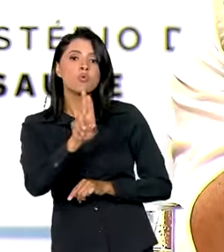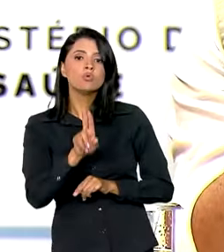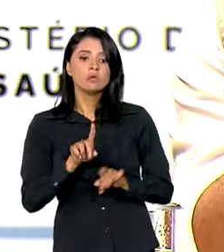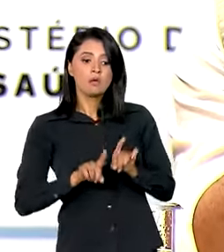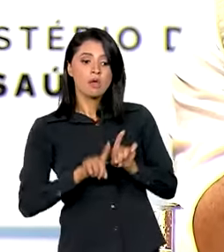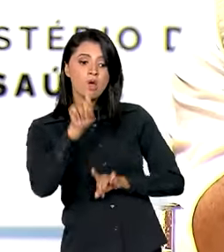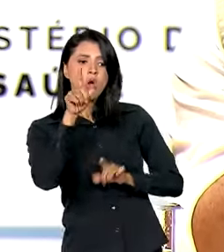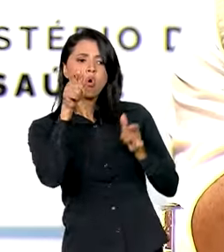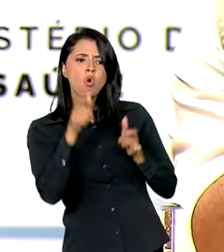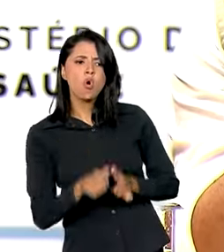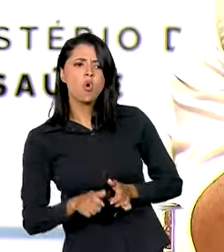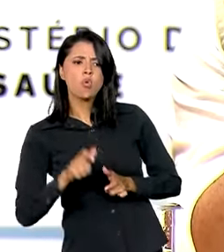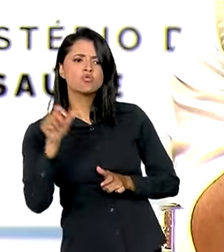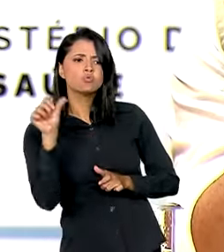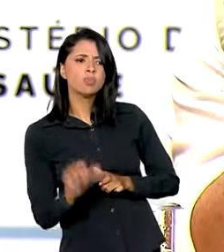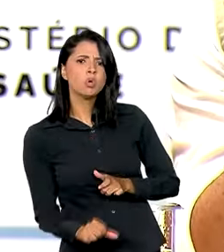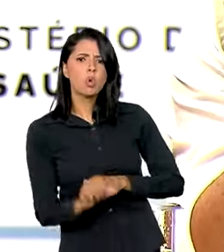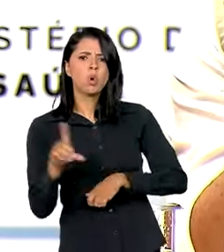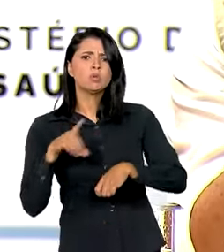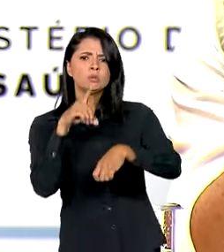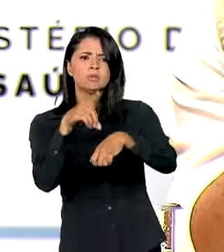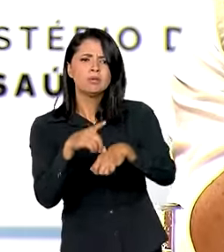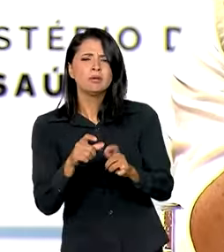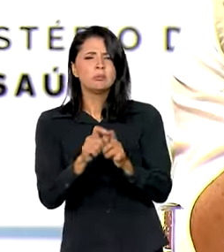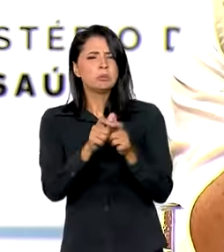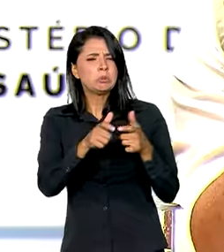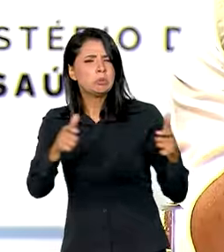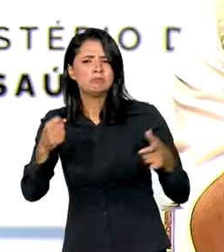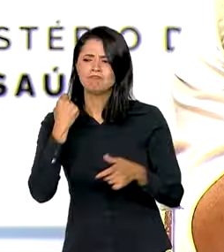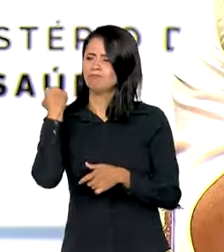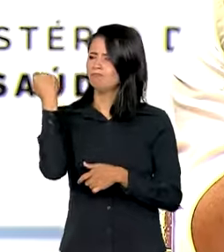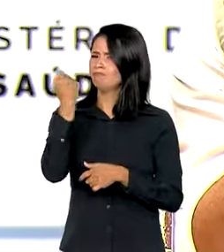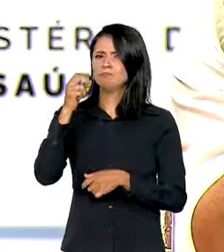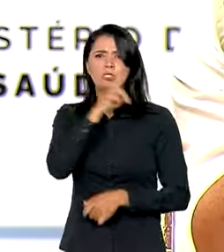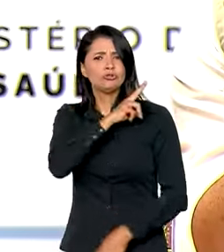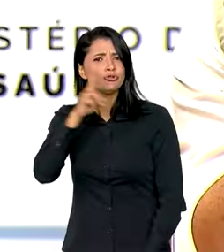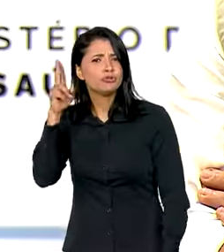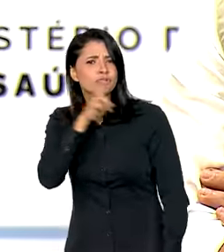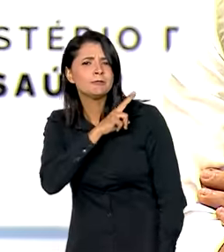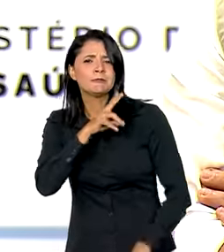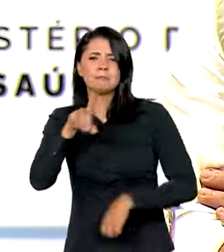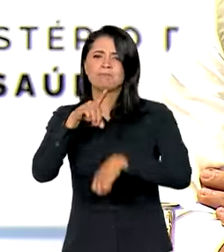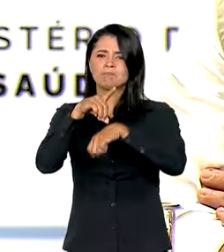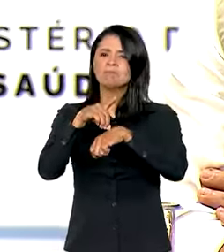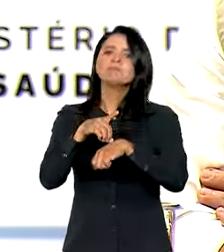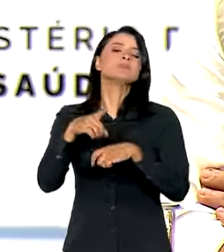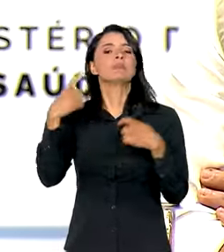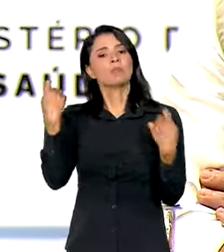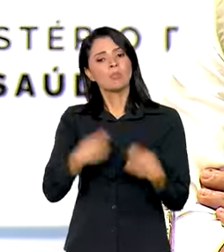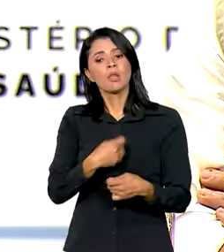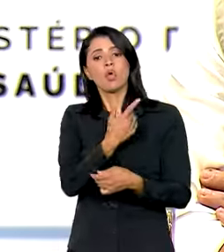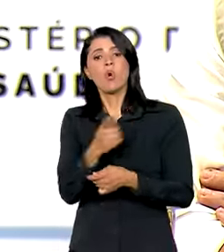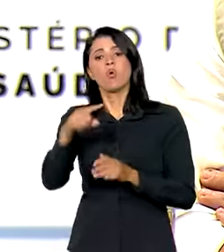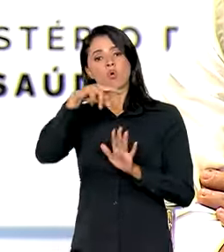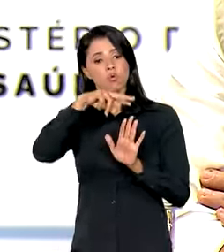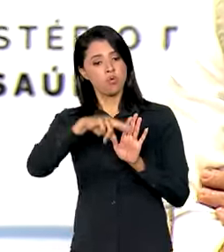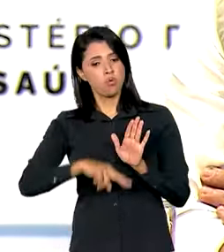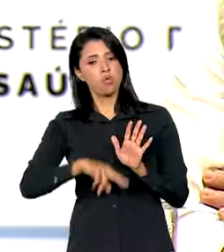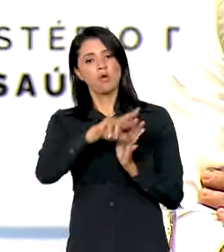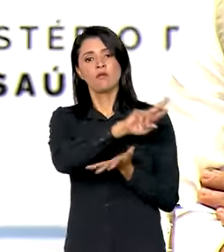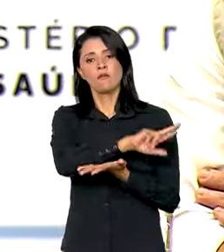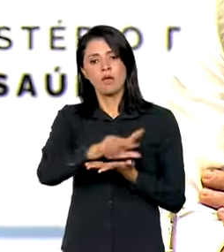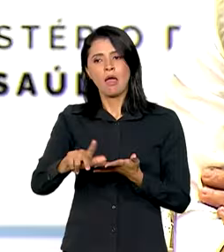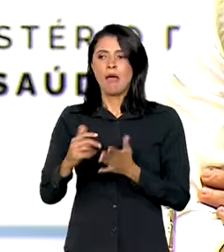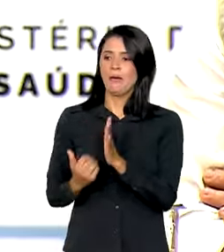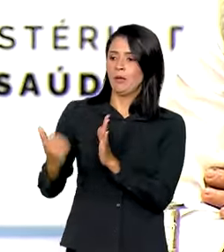ranqueamento dos municípios que estão em situação de emergência por dengue. Nós poderíamos ter vários critérios, aumentar a